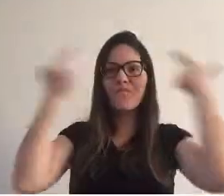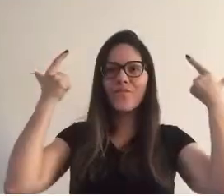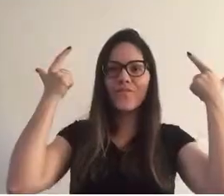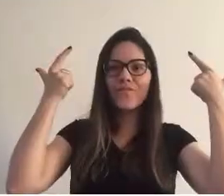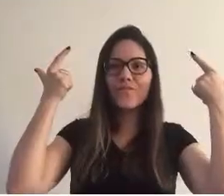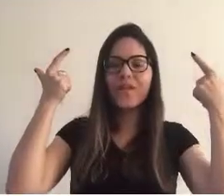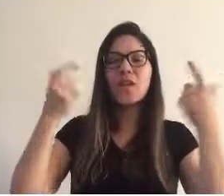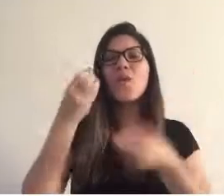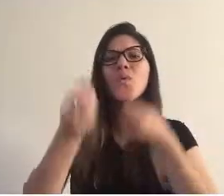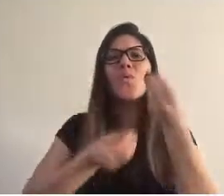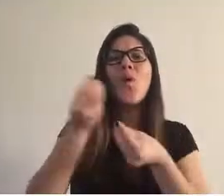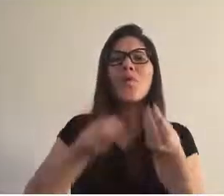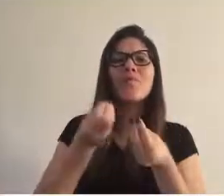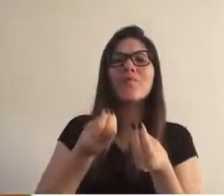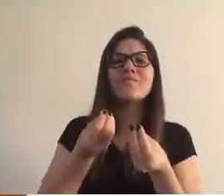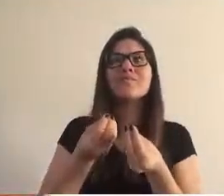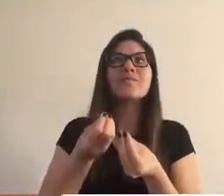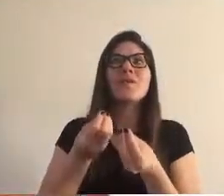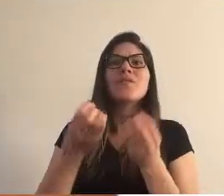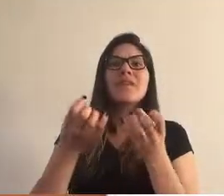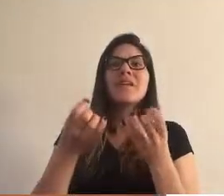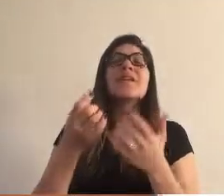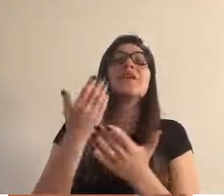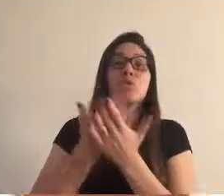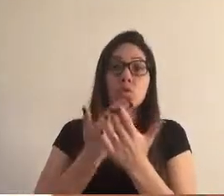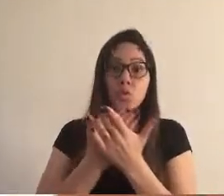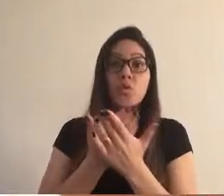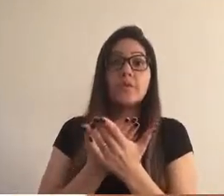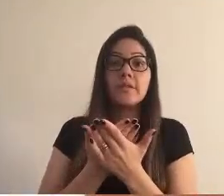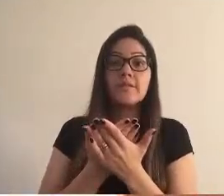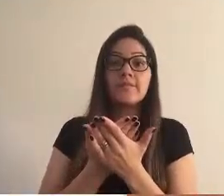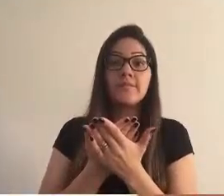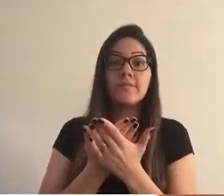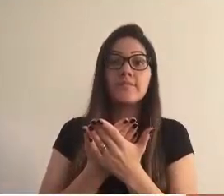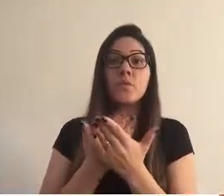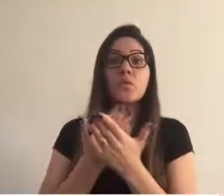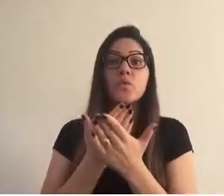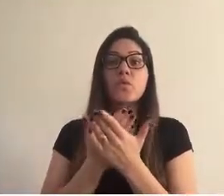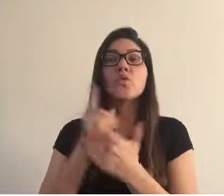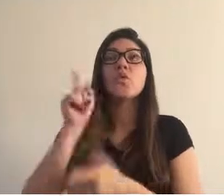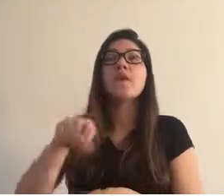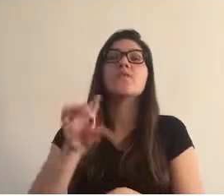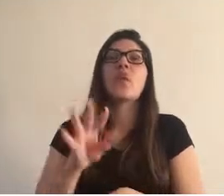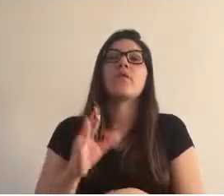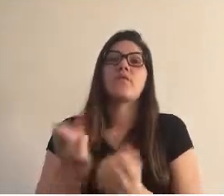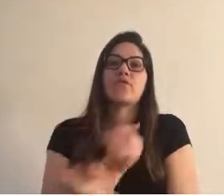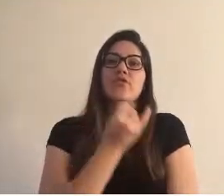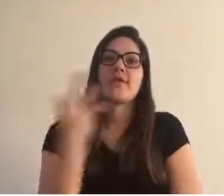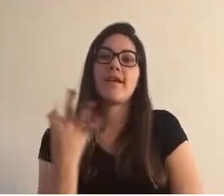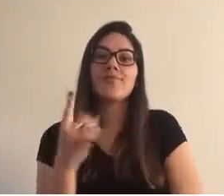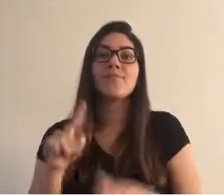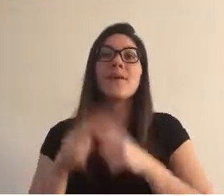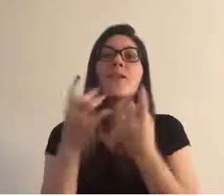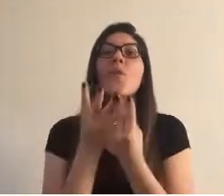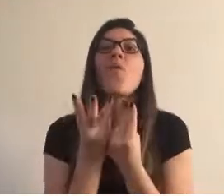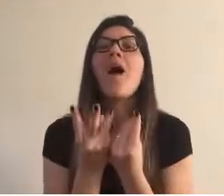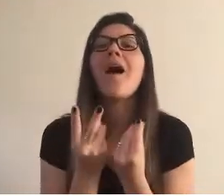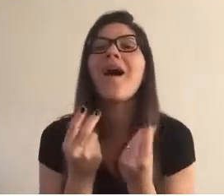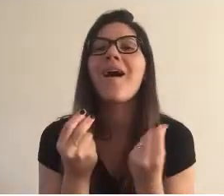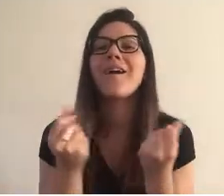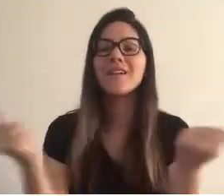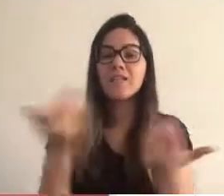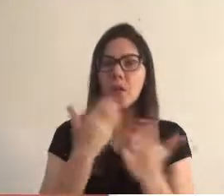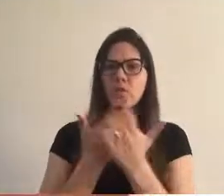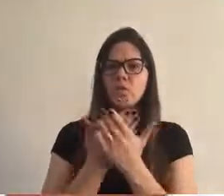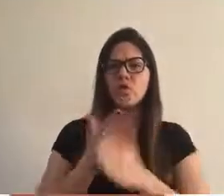para não jogar as aulas no lixo? A resposta é Estude pouco. Estudo não é questão de quantidade, mas de qualidade.